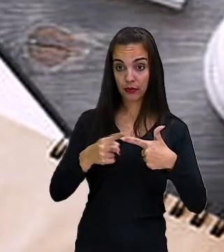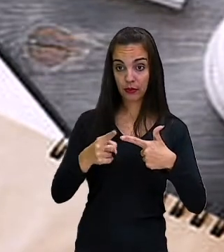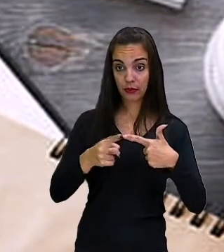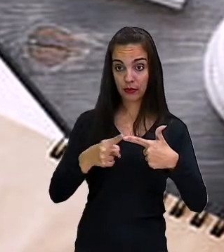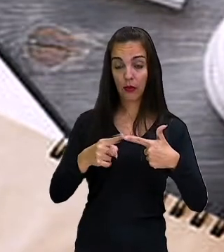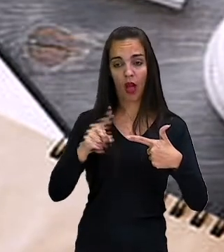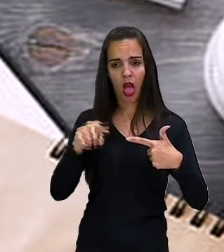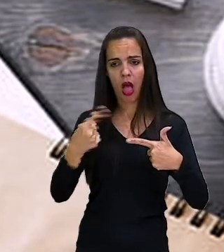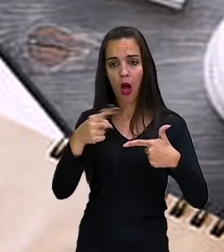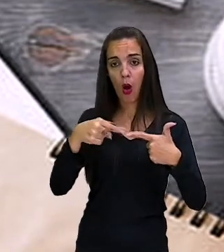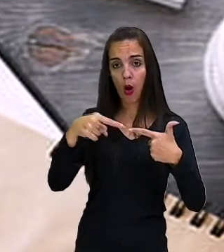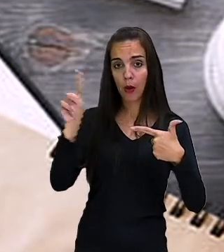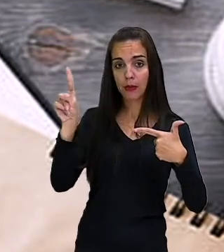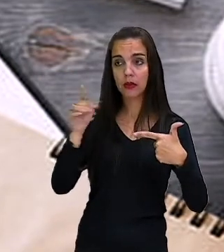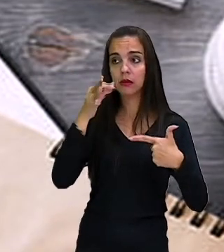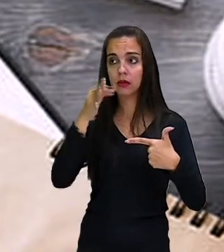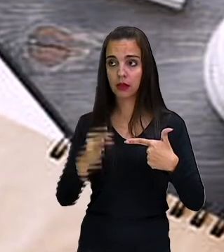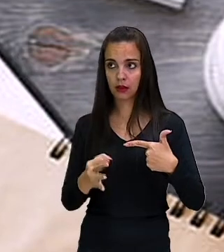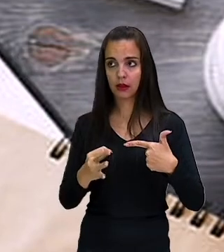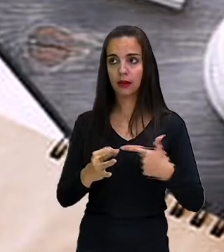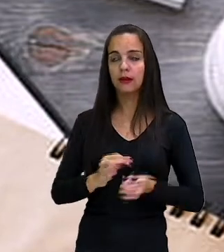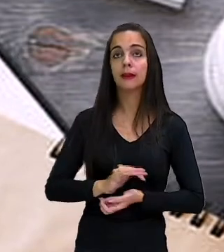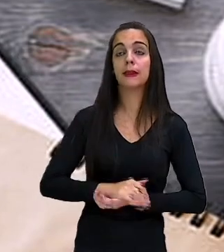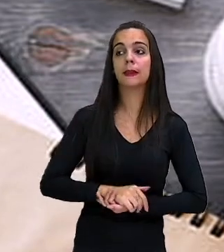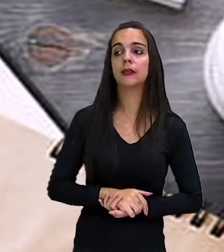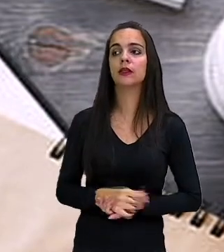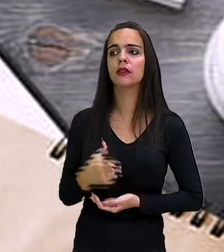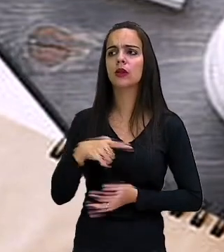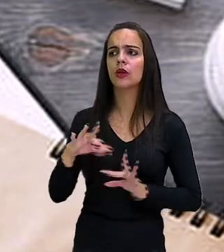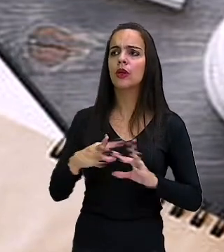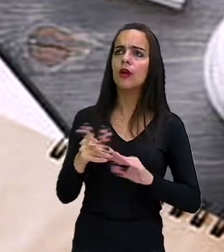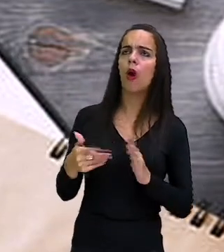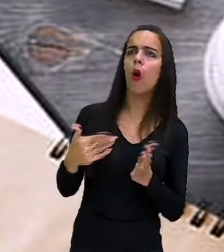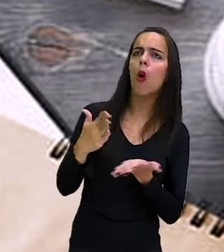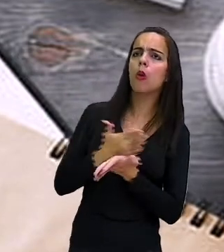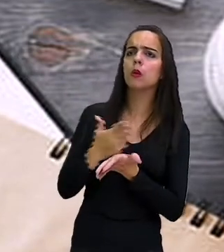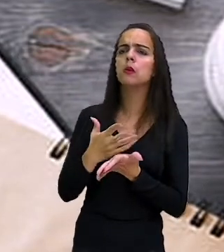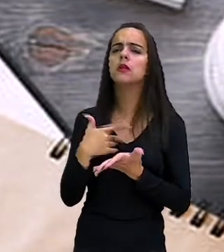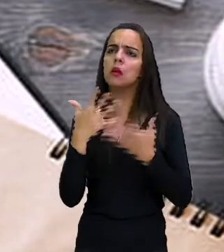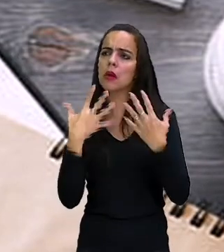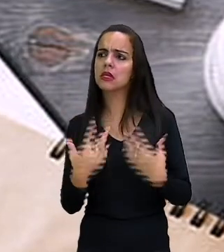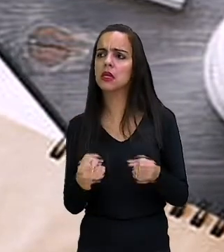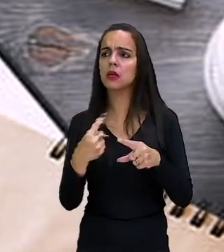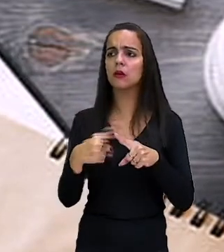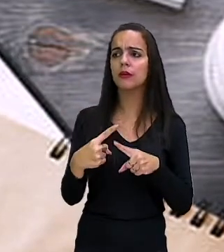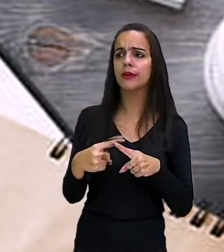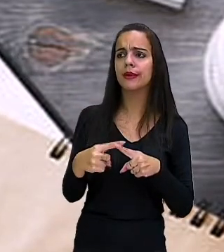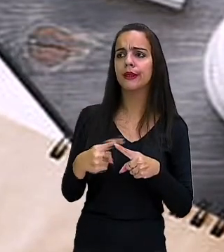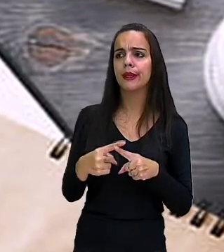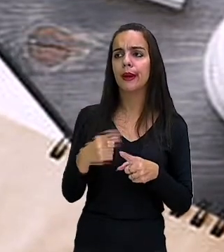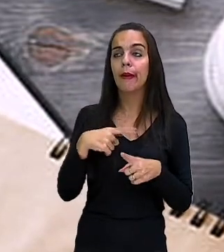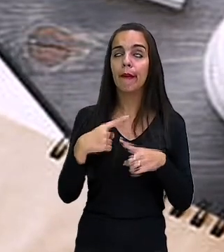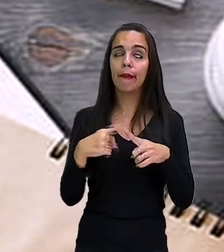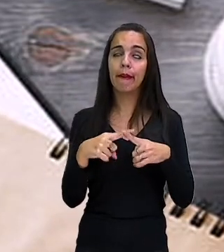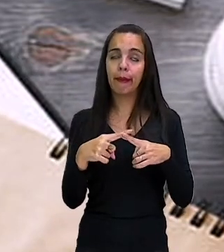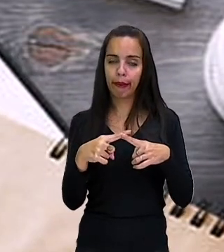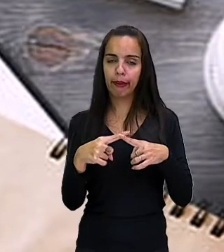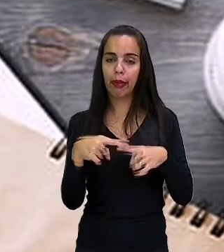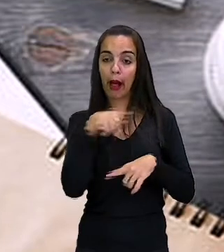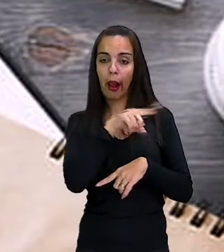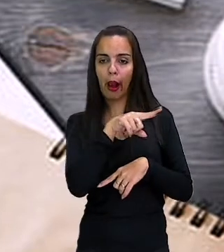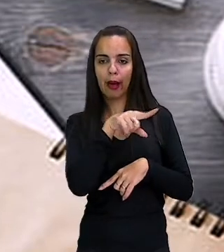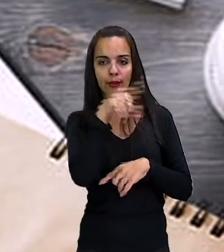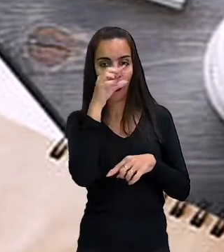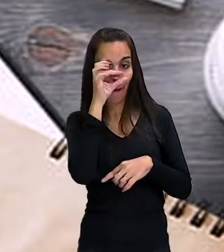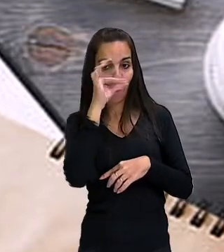não são fontes confiáveis de informação. Mas por que, Tietchan? Primeiro que Pinóquio mentiu muito,